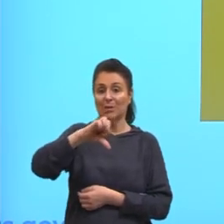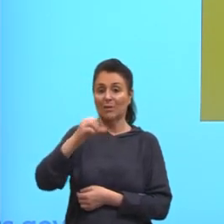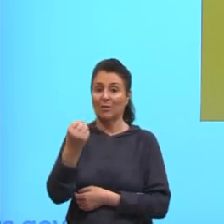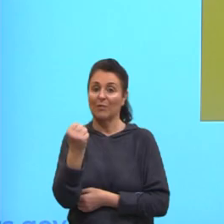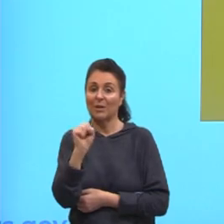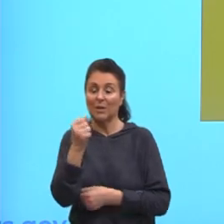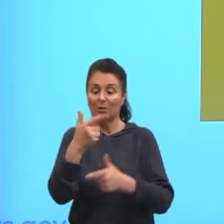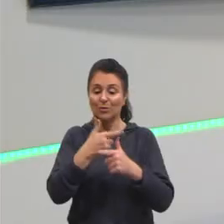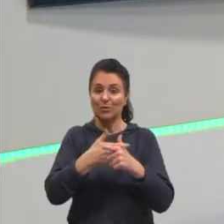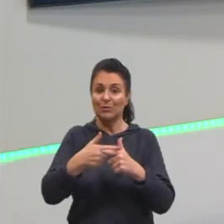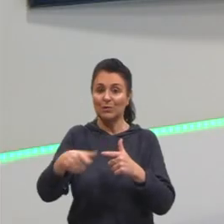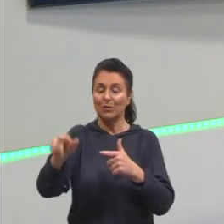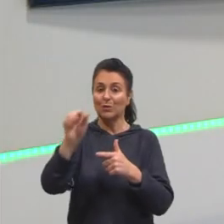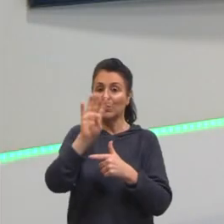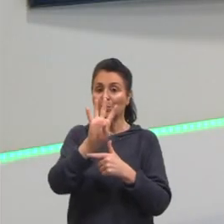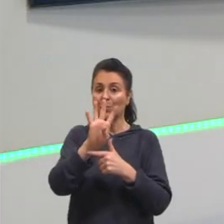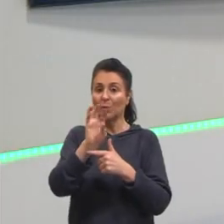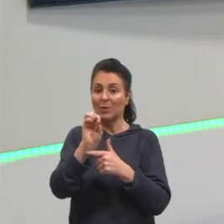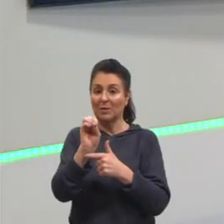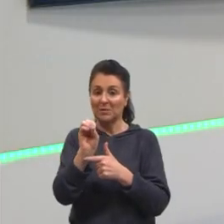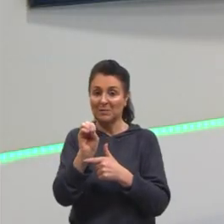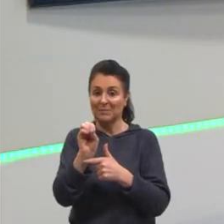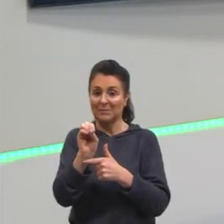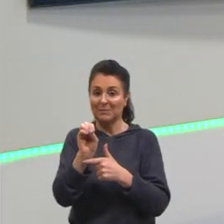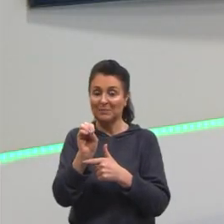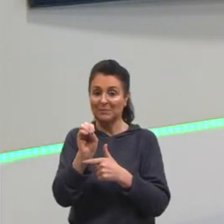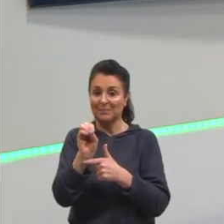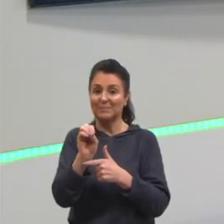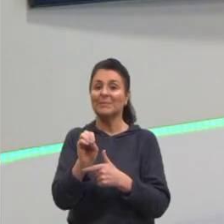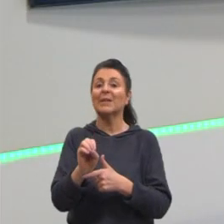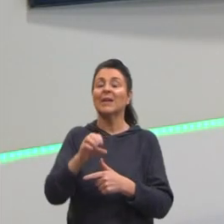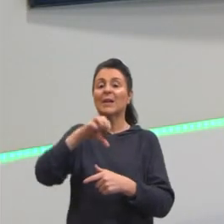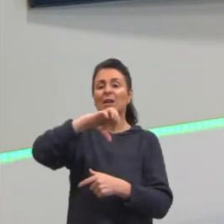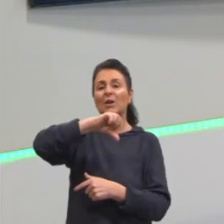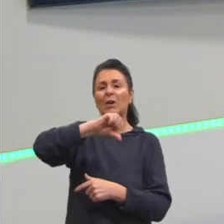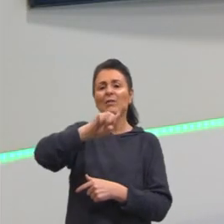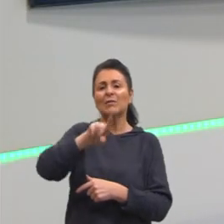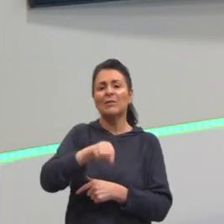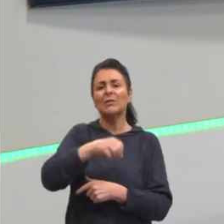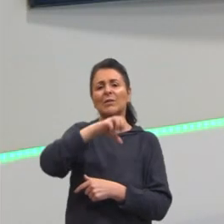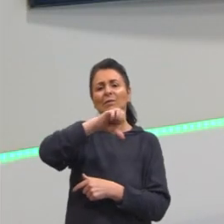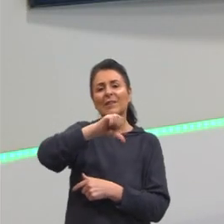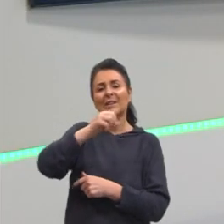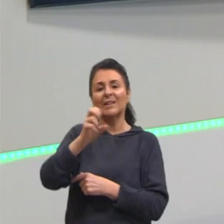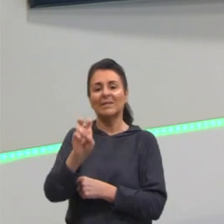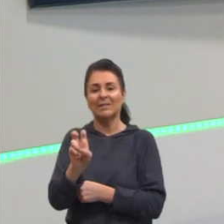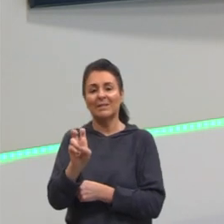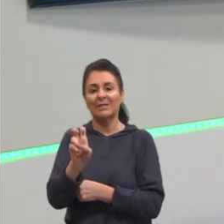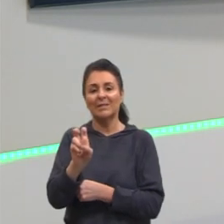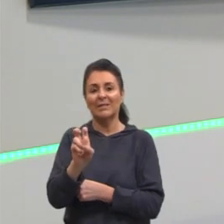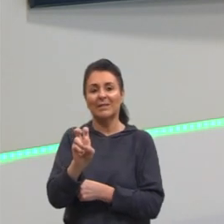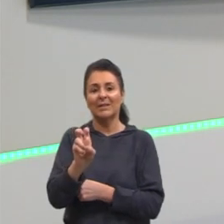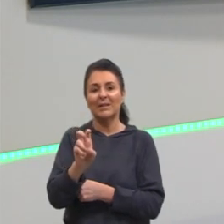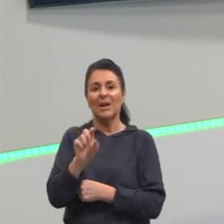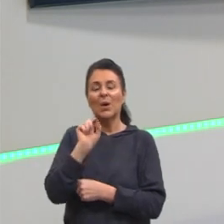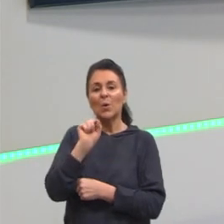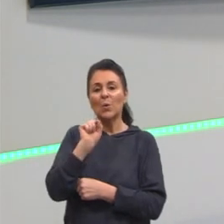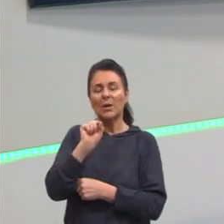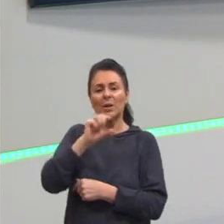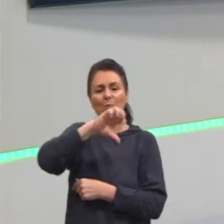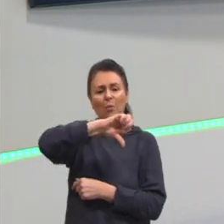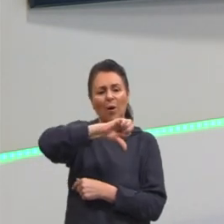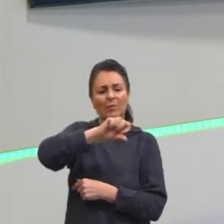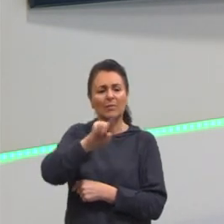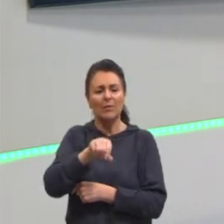dividido por 40. Isso aí daria 9,95. O que é esse 9